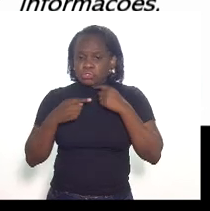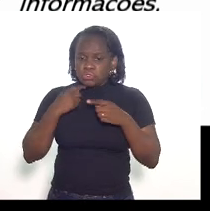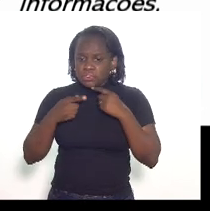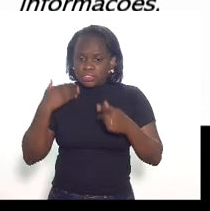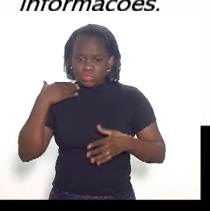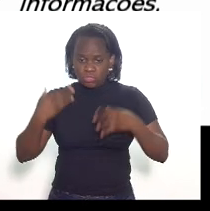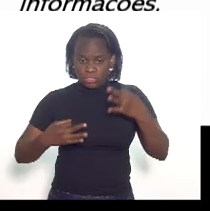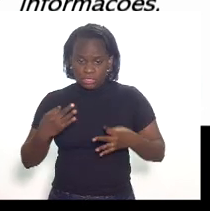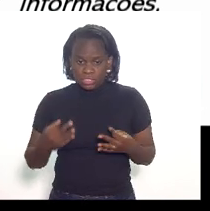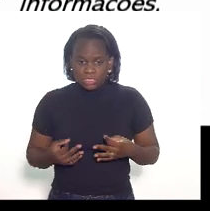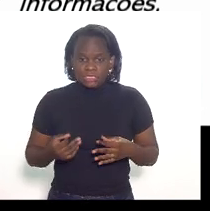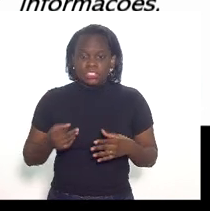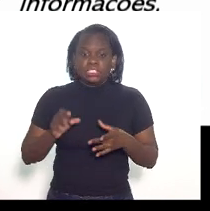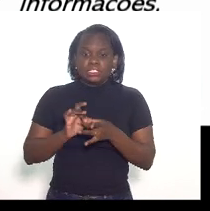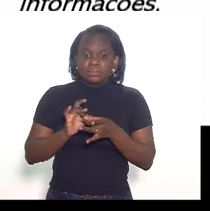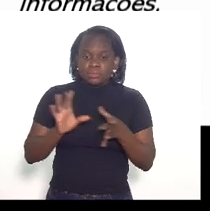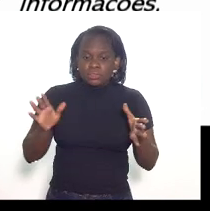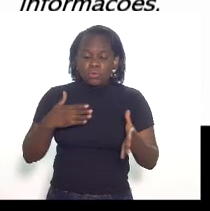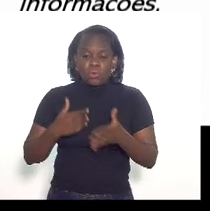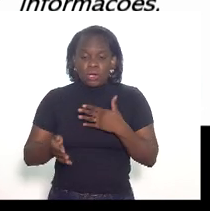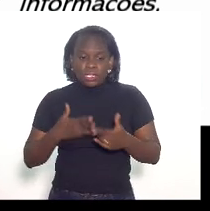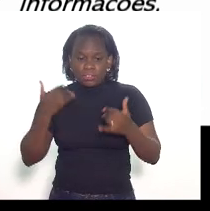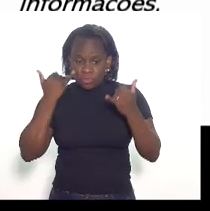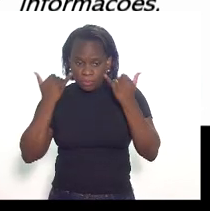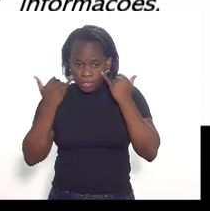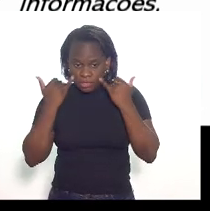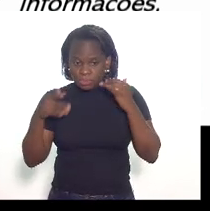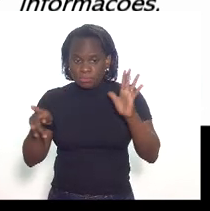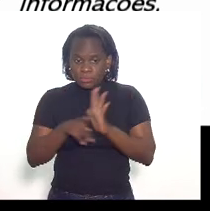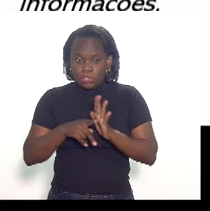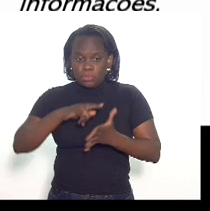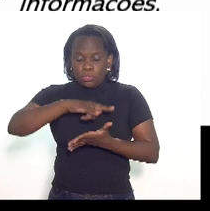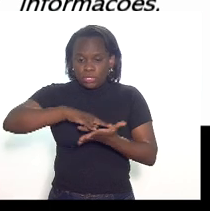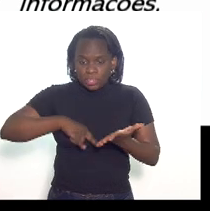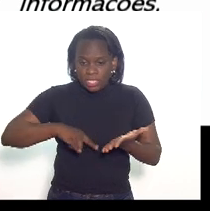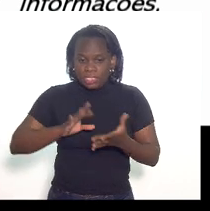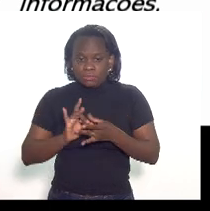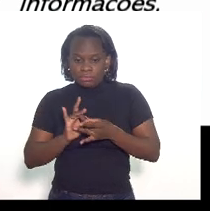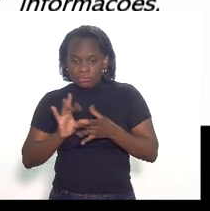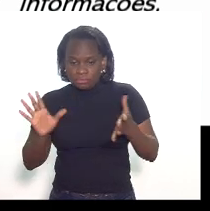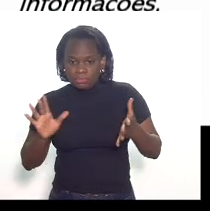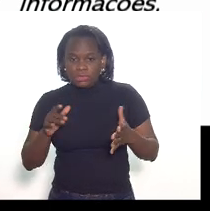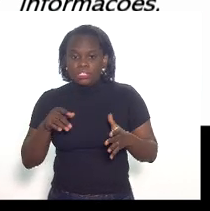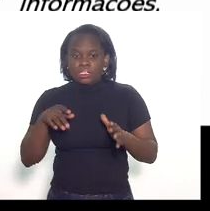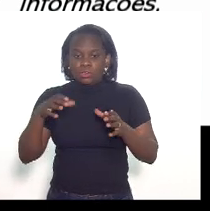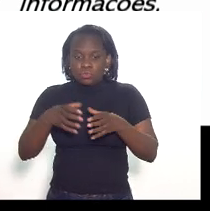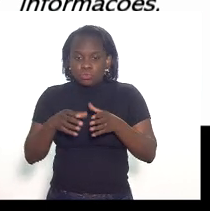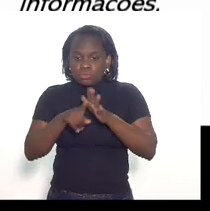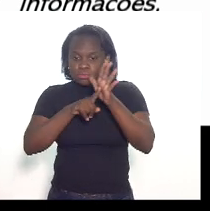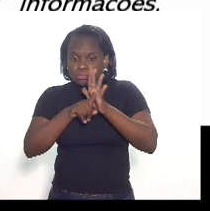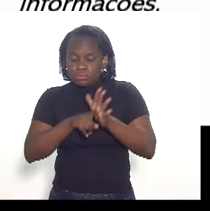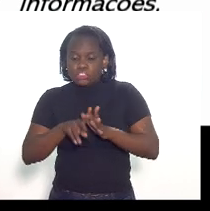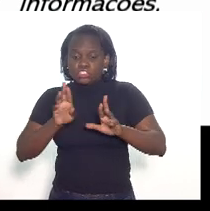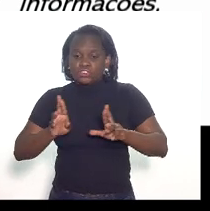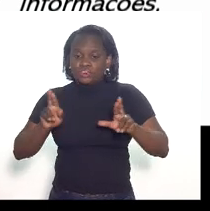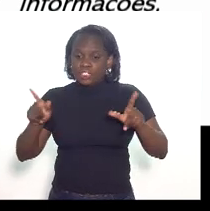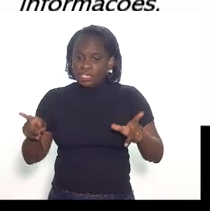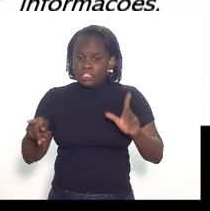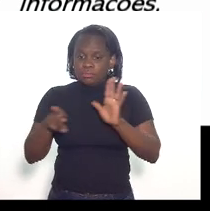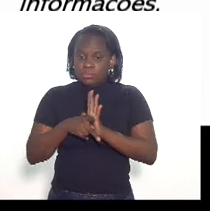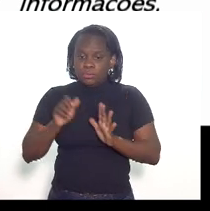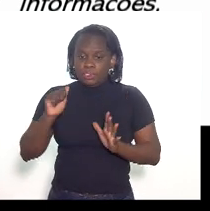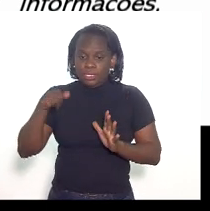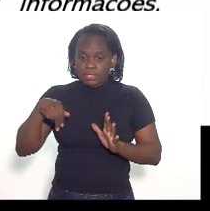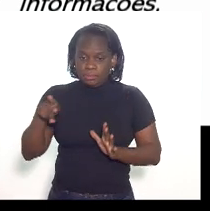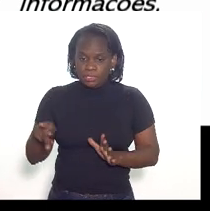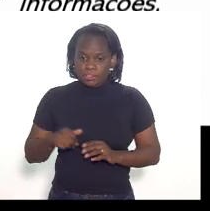jurídica na disponibilização de quaisquer informações relacionadas a contratos de concessão para órgão fiscalizador distinto da